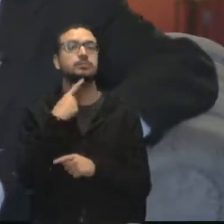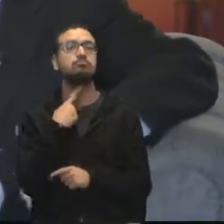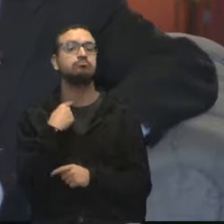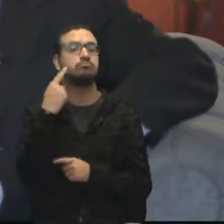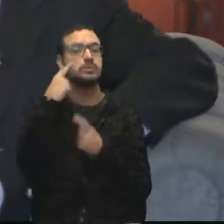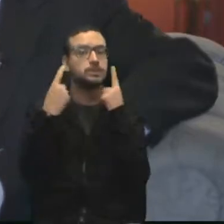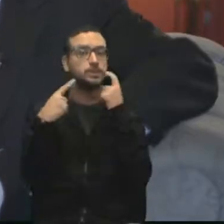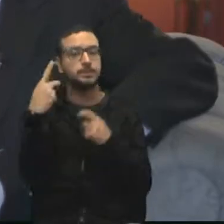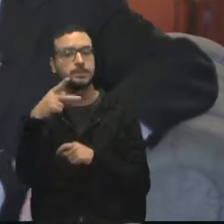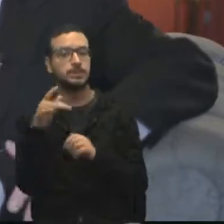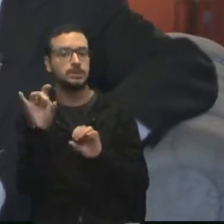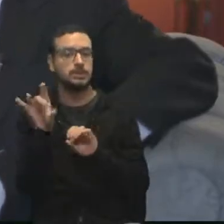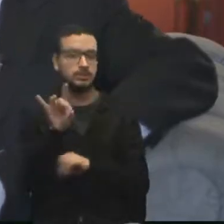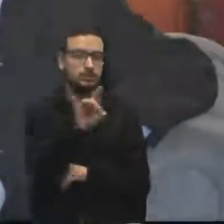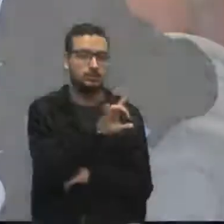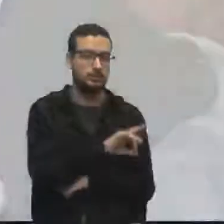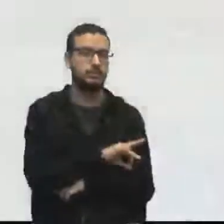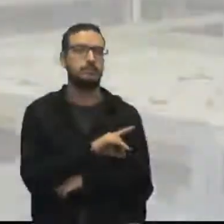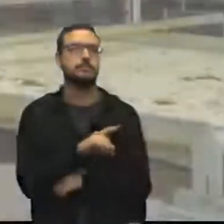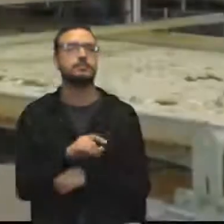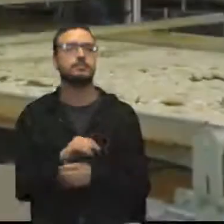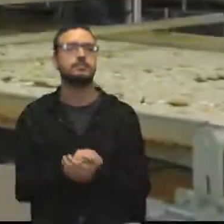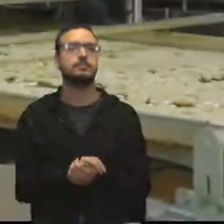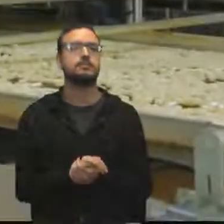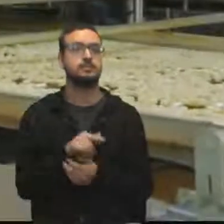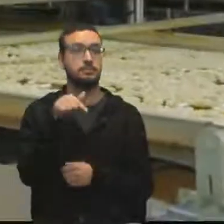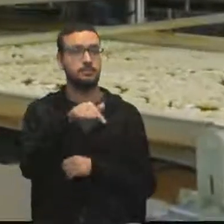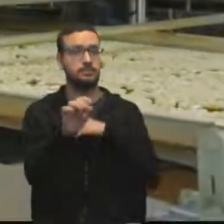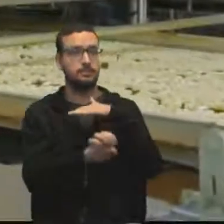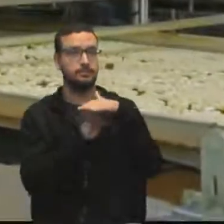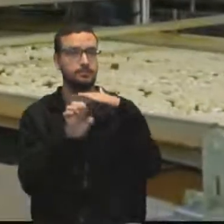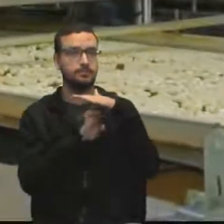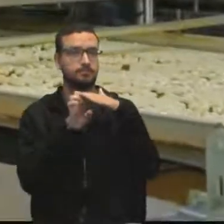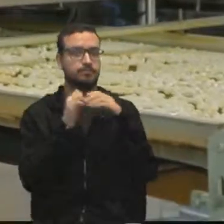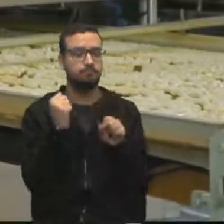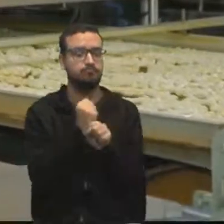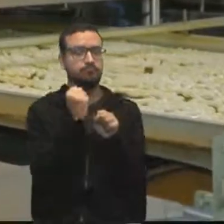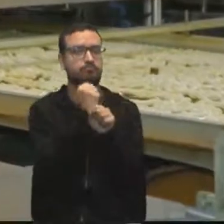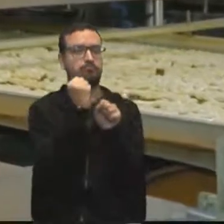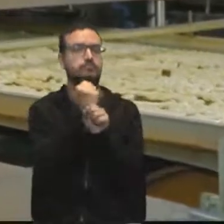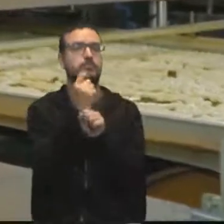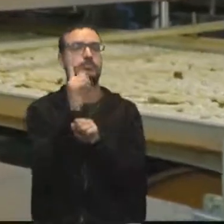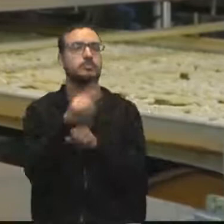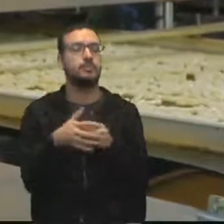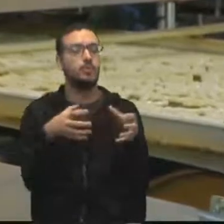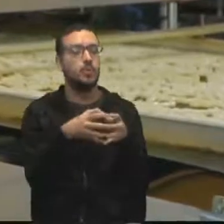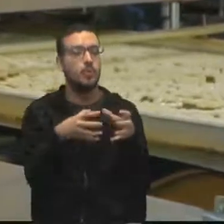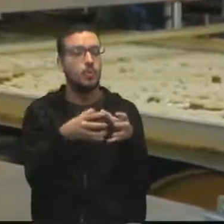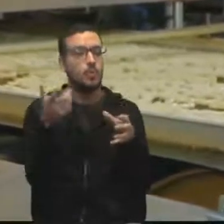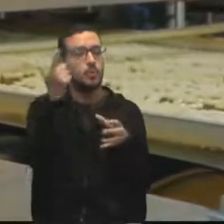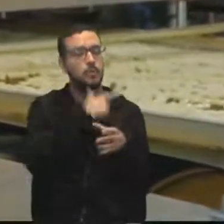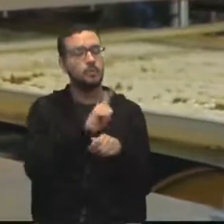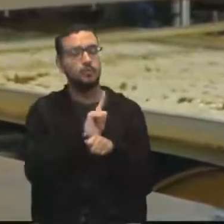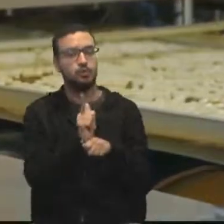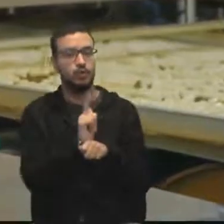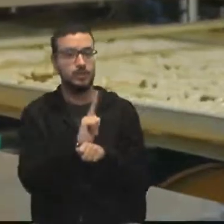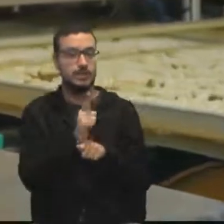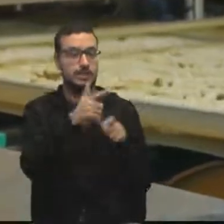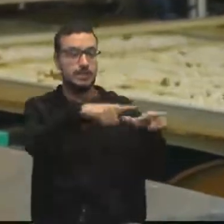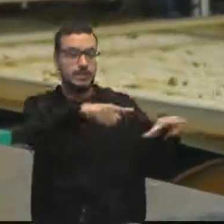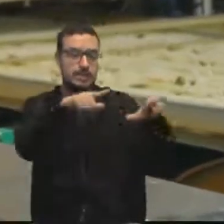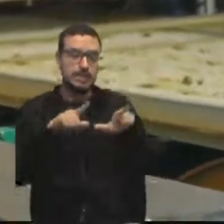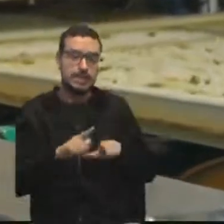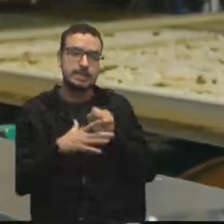para que se execute o projeto com a qualidade esperada. Nesta empresa foi montada uma equipe para gerenciar o processo de certificação de